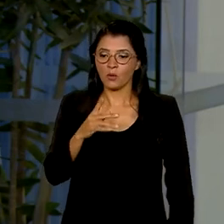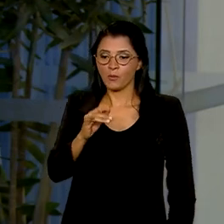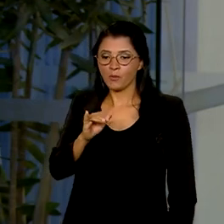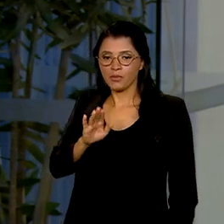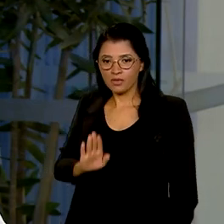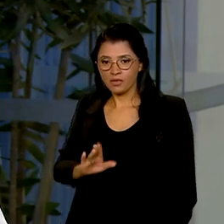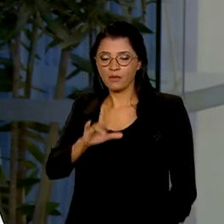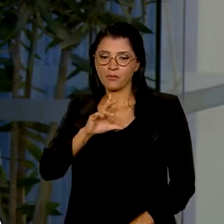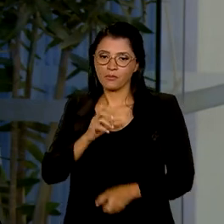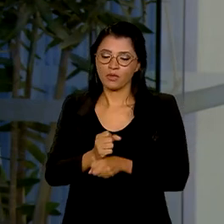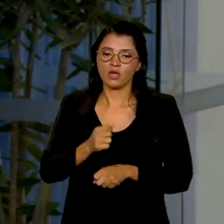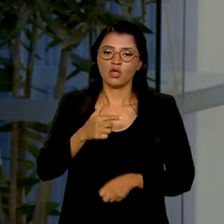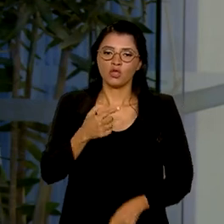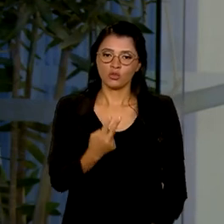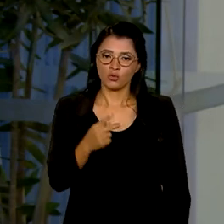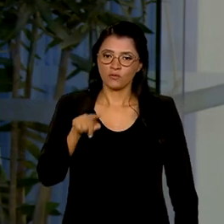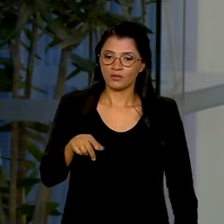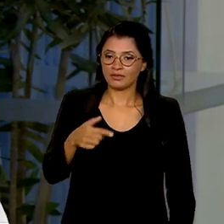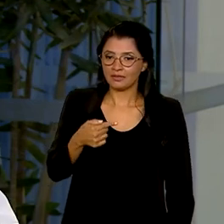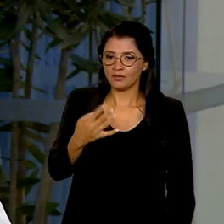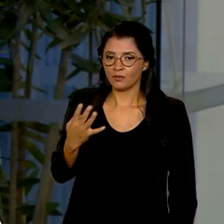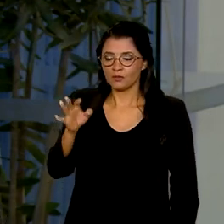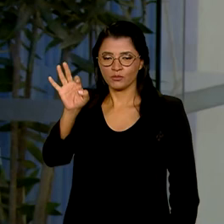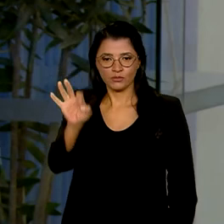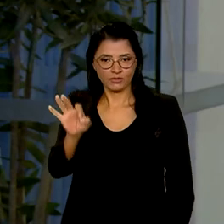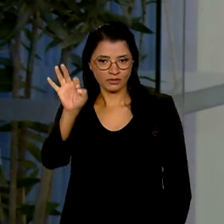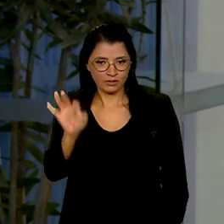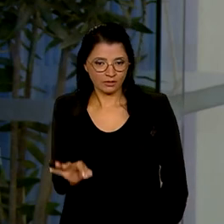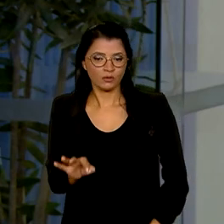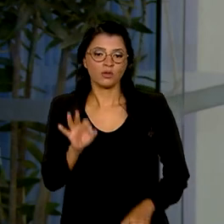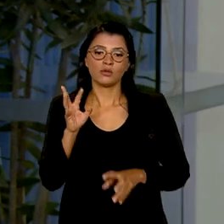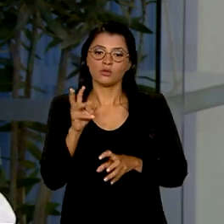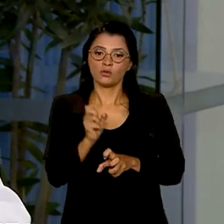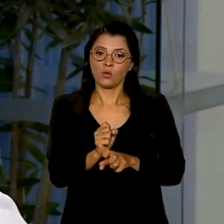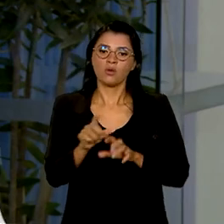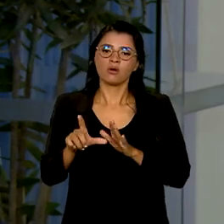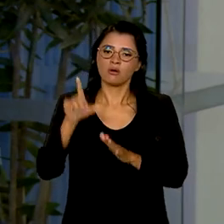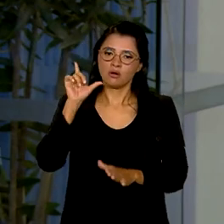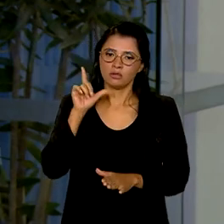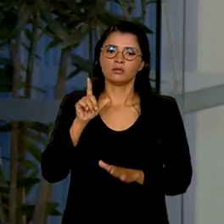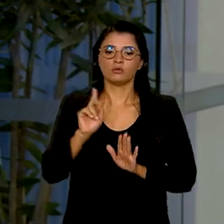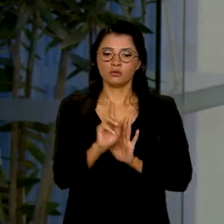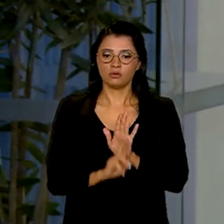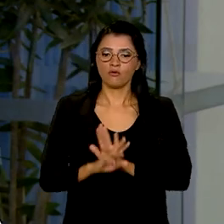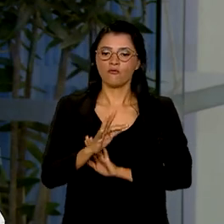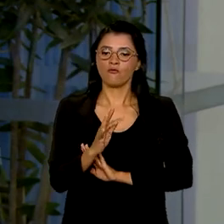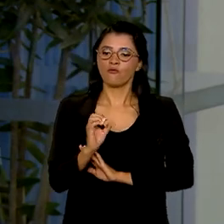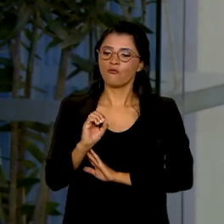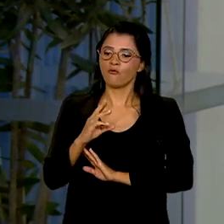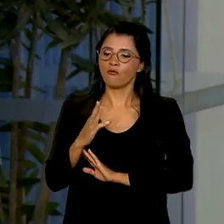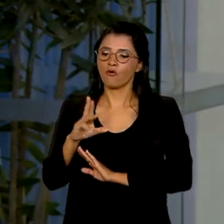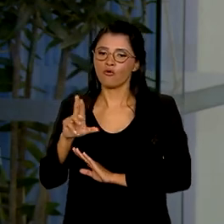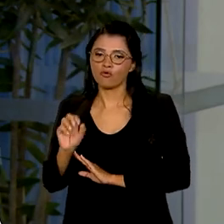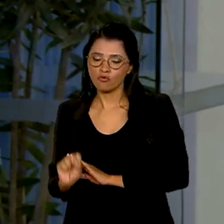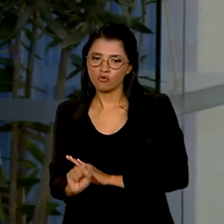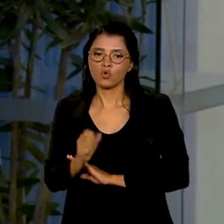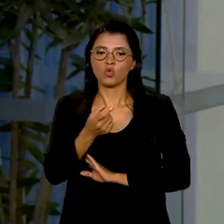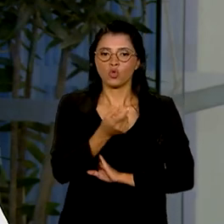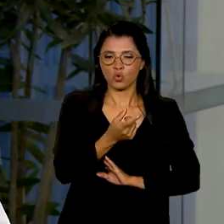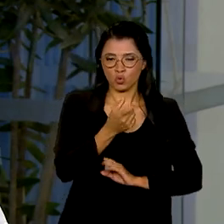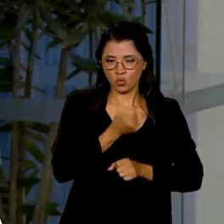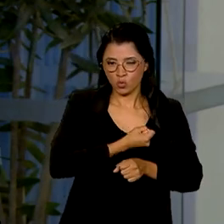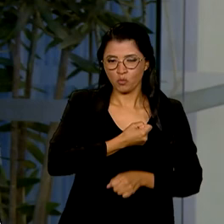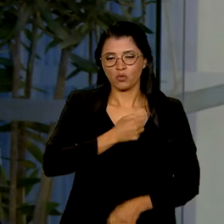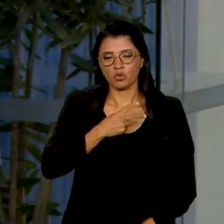ano em 2,64%. Na estimativa anterior, no Boletim Focus anterior, este número estava em 2